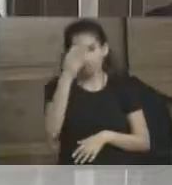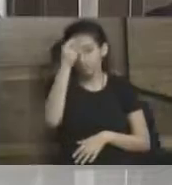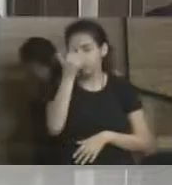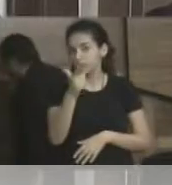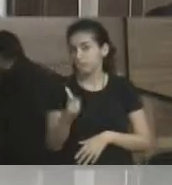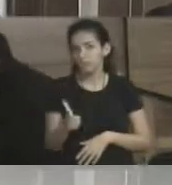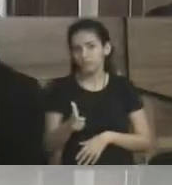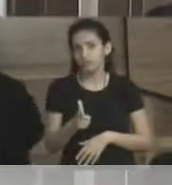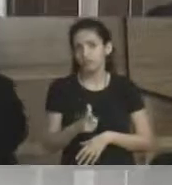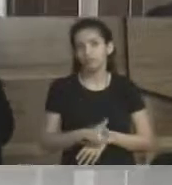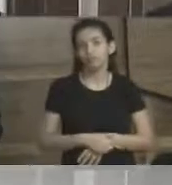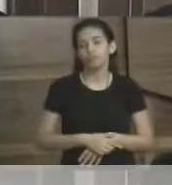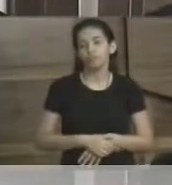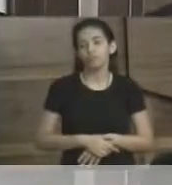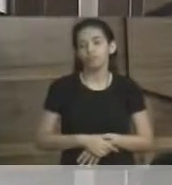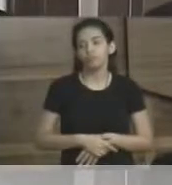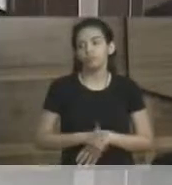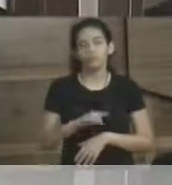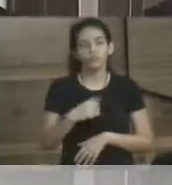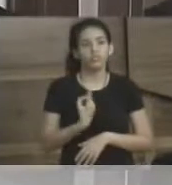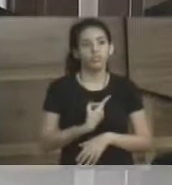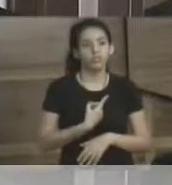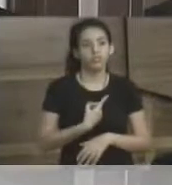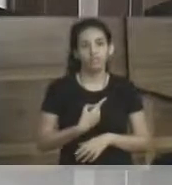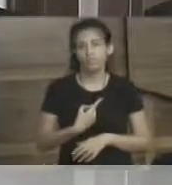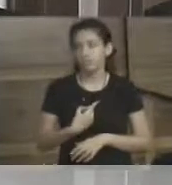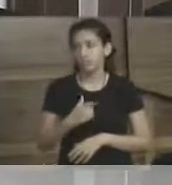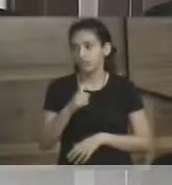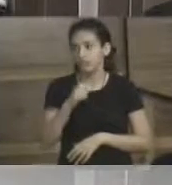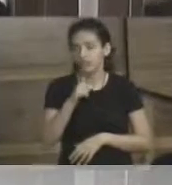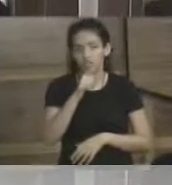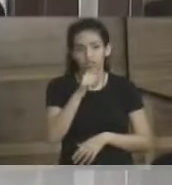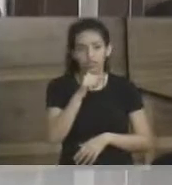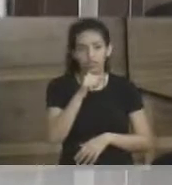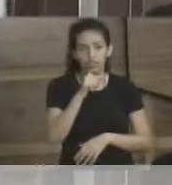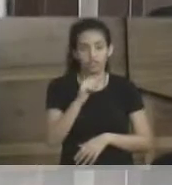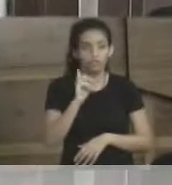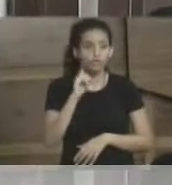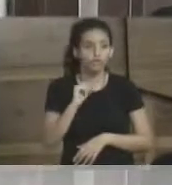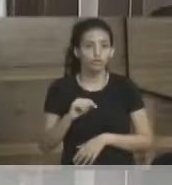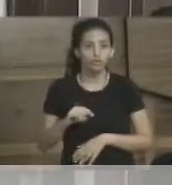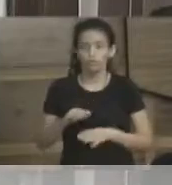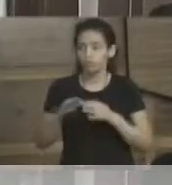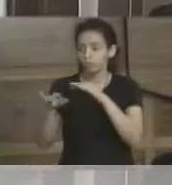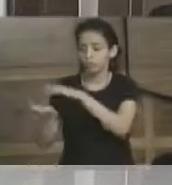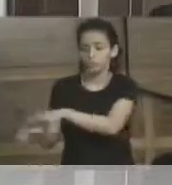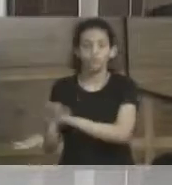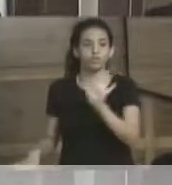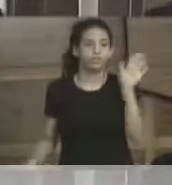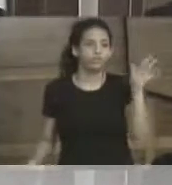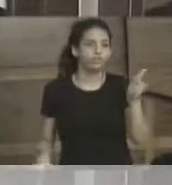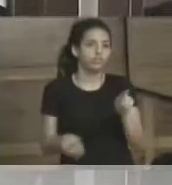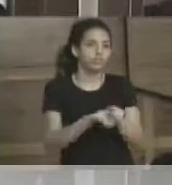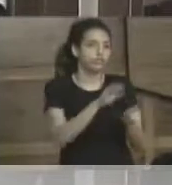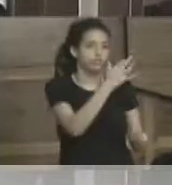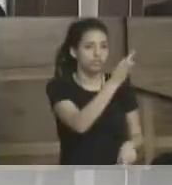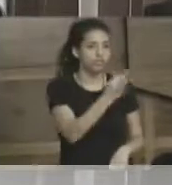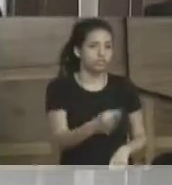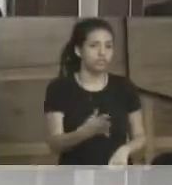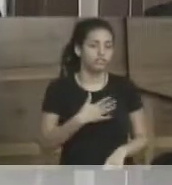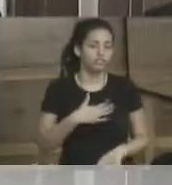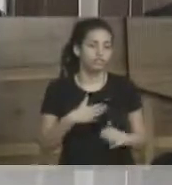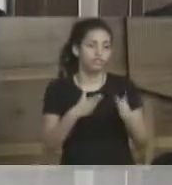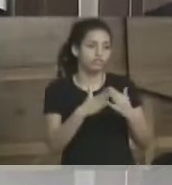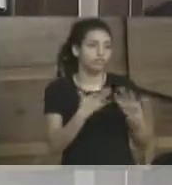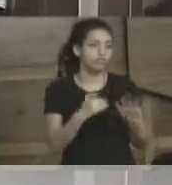tratamento de água. A gente despeja todo o nosso esgoto na Praia do Anil, na Praia do Frade, que, inclusive, é o meu lar,